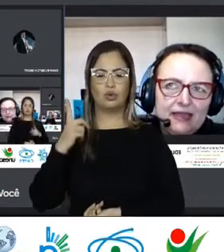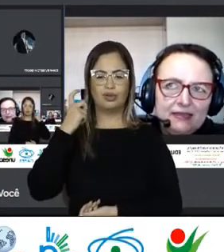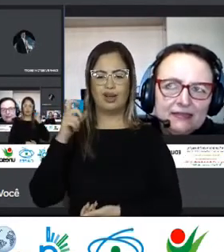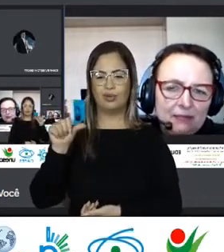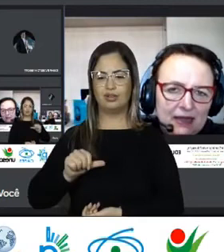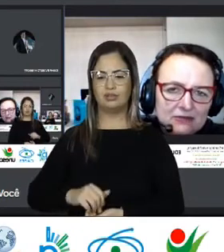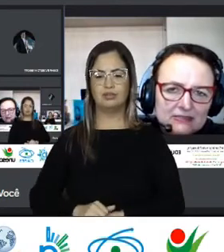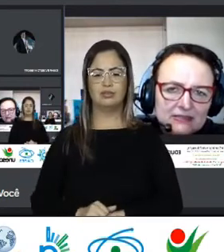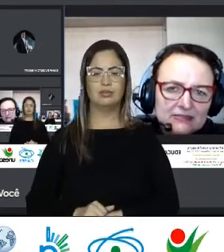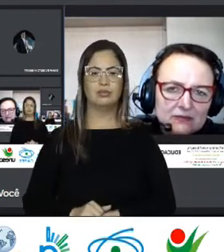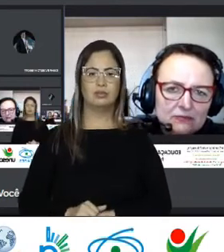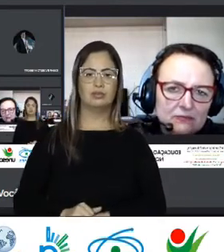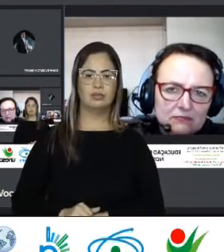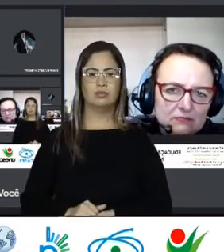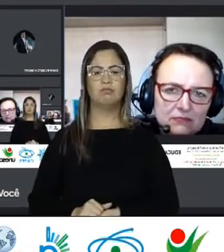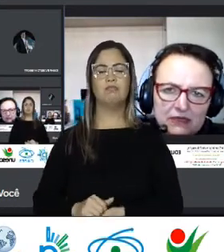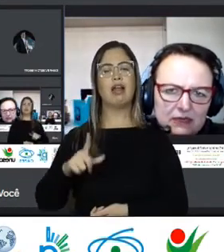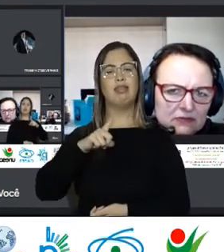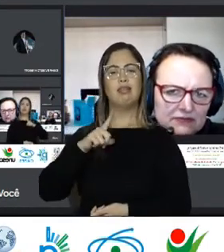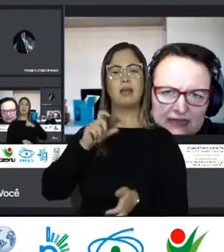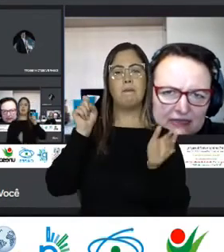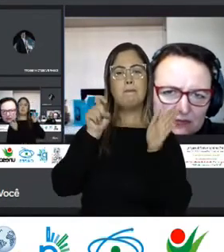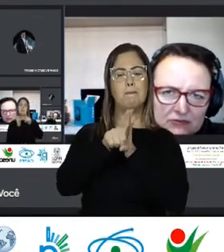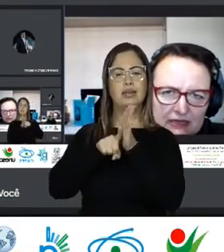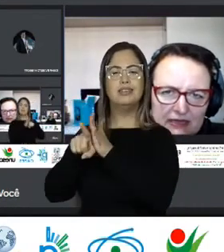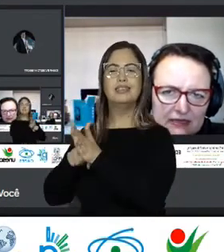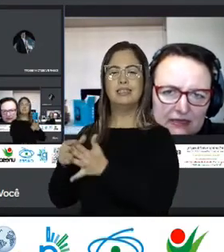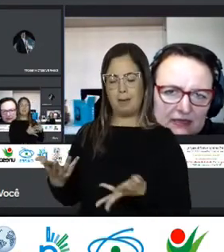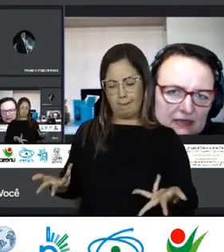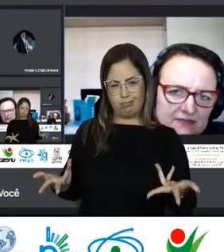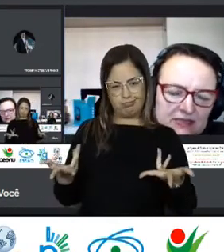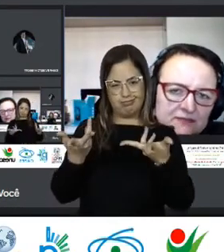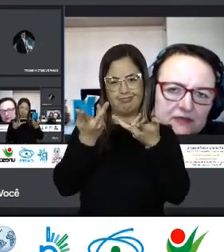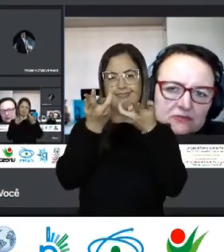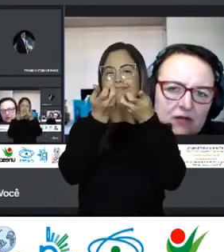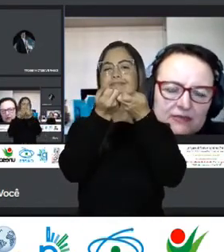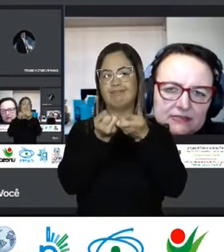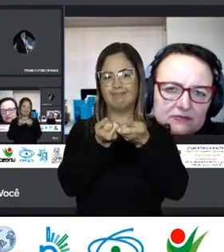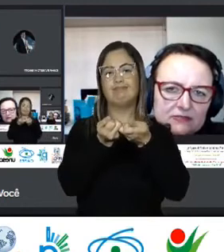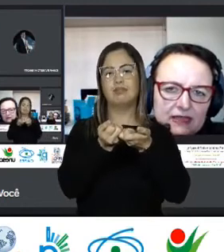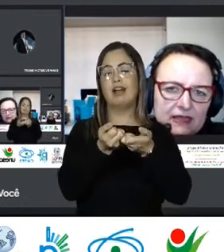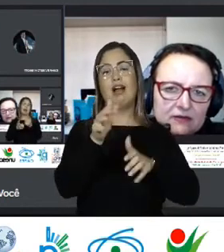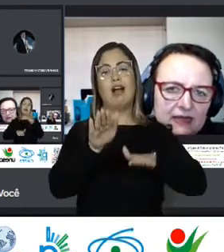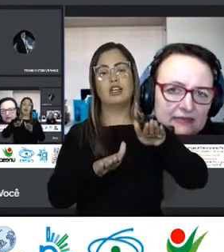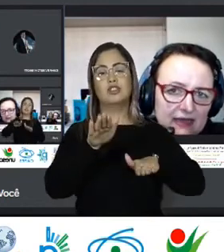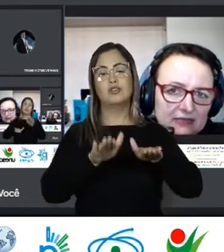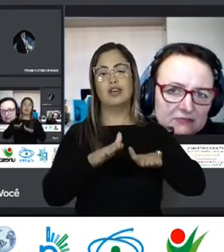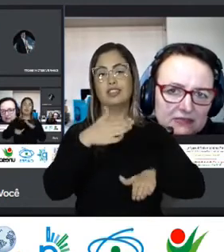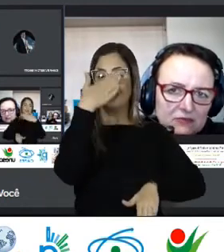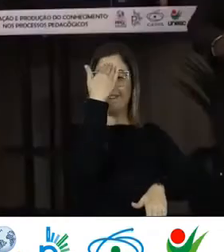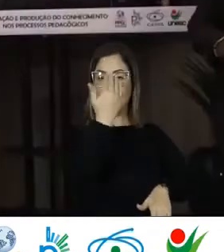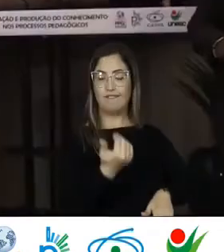Que tem trabalhos Assim Que são Ricos Fantásticos Que às vezes Ficam só conhecidos Naquela